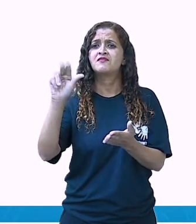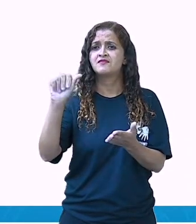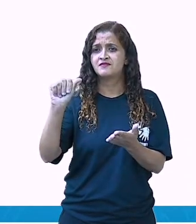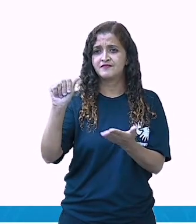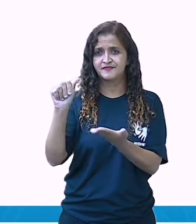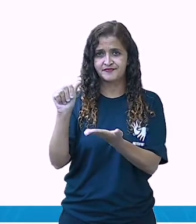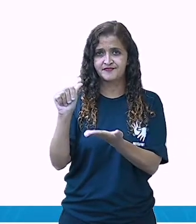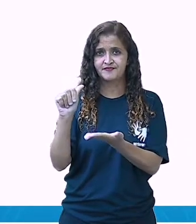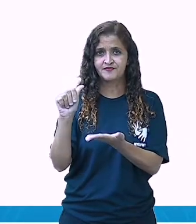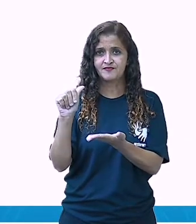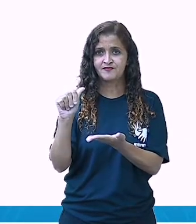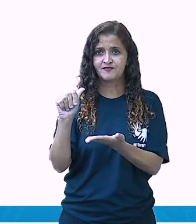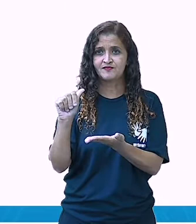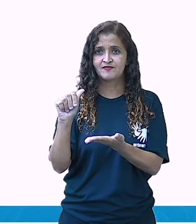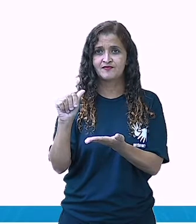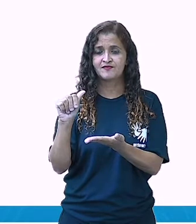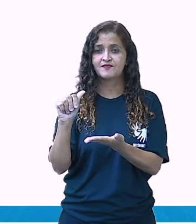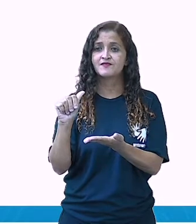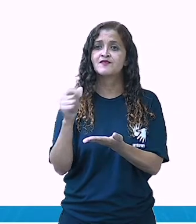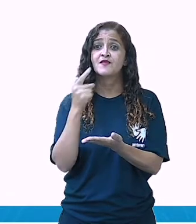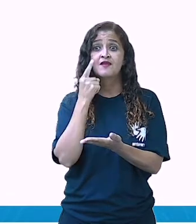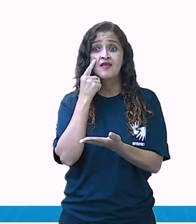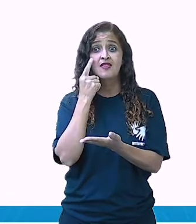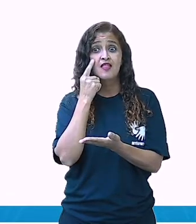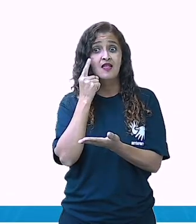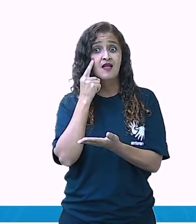selecionar a caneta.